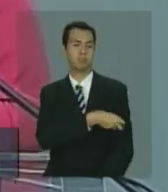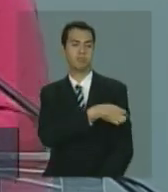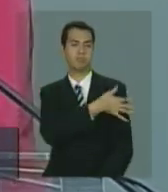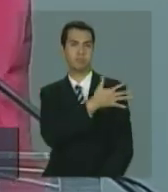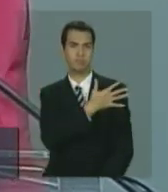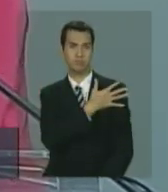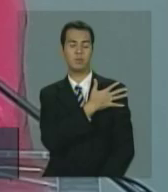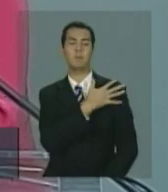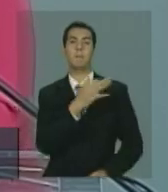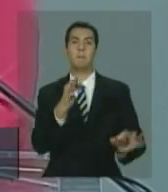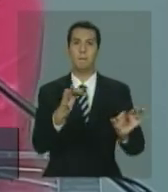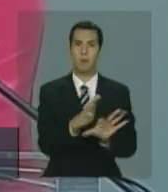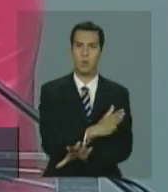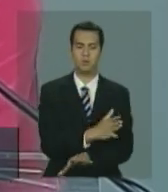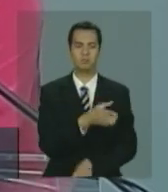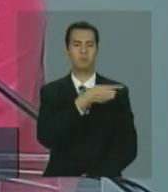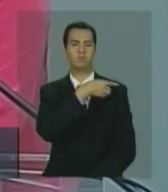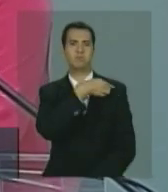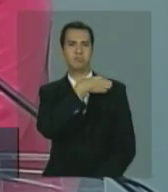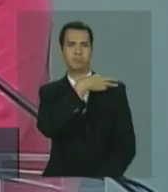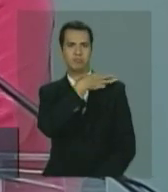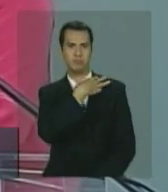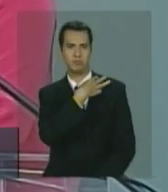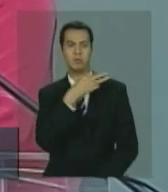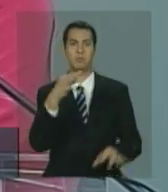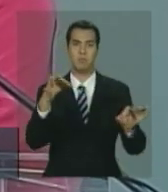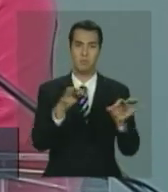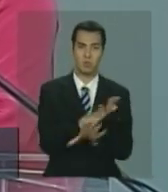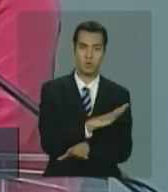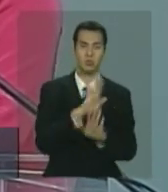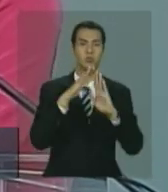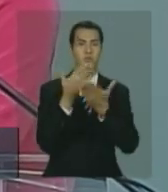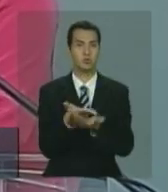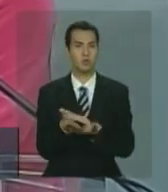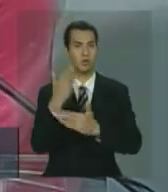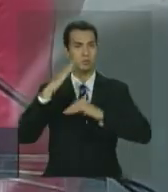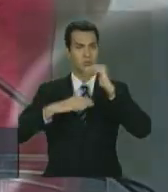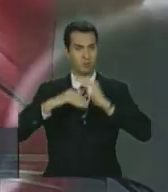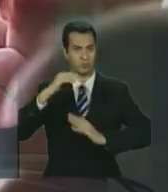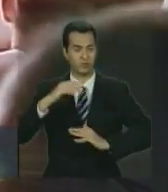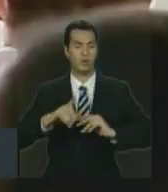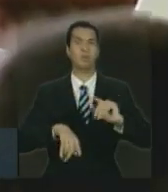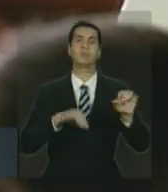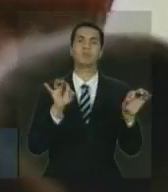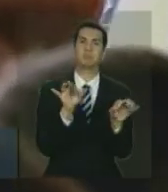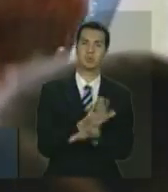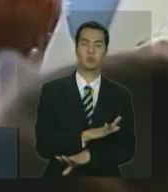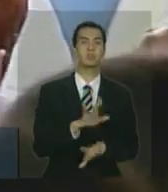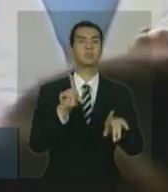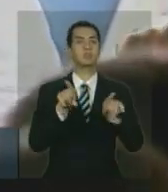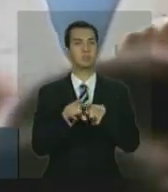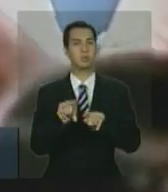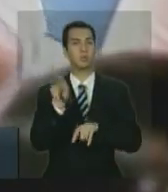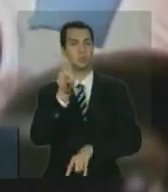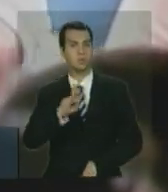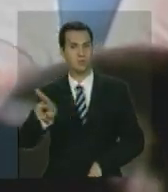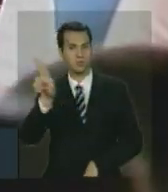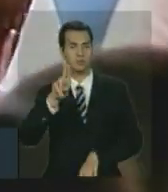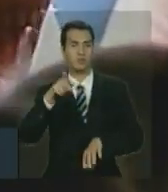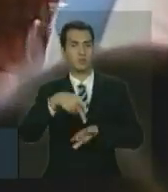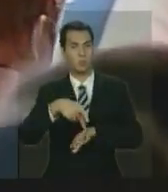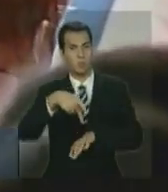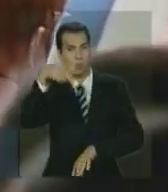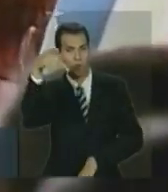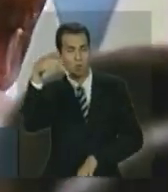Depois vai para o ensino médio, passa pela escola profissional, passa pela universidade e pela pós-graduação,